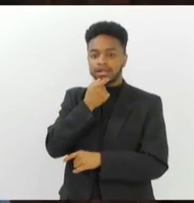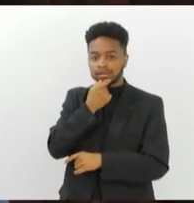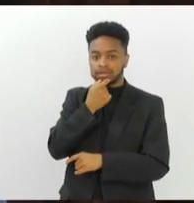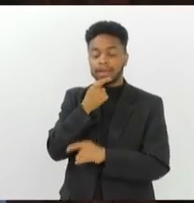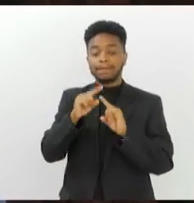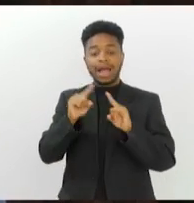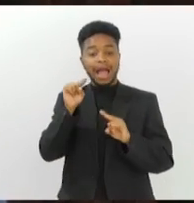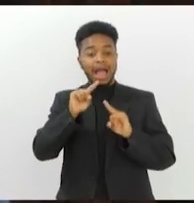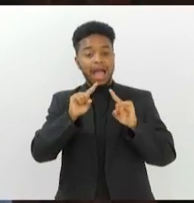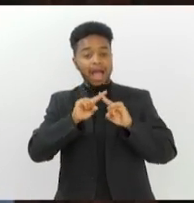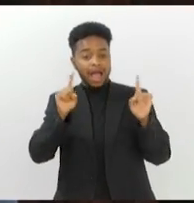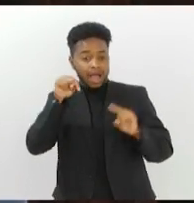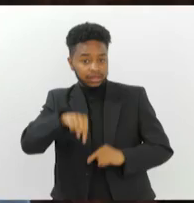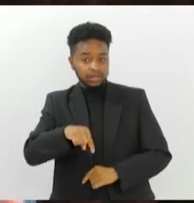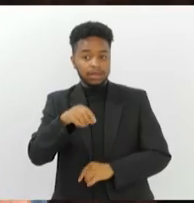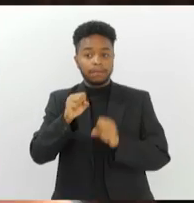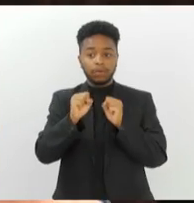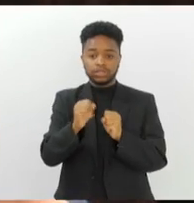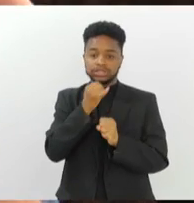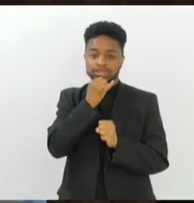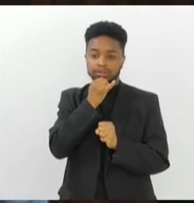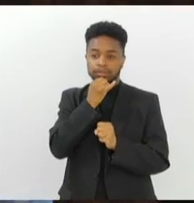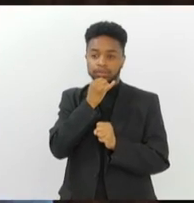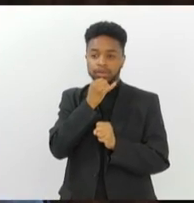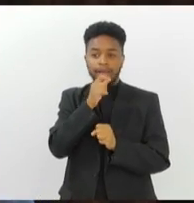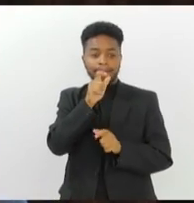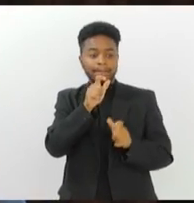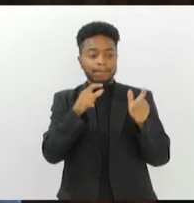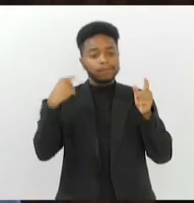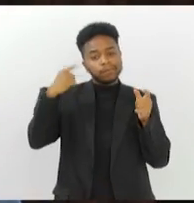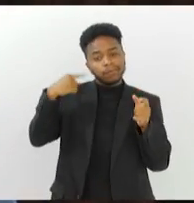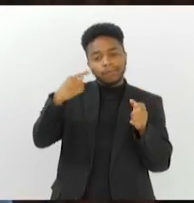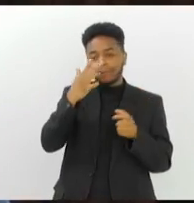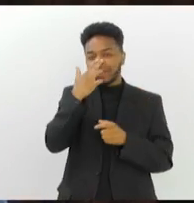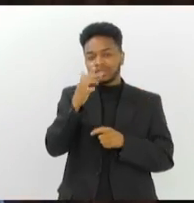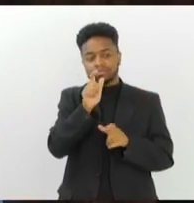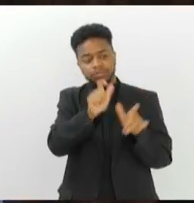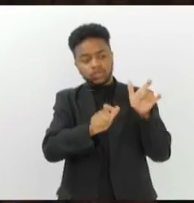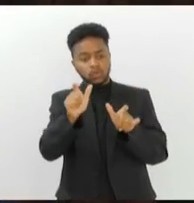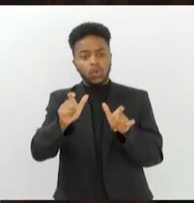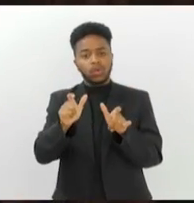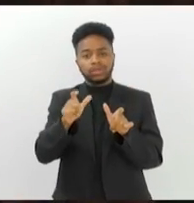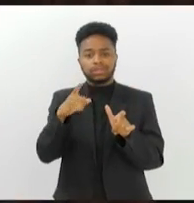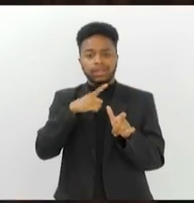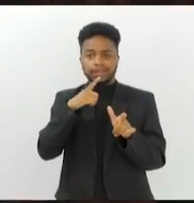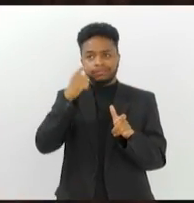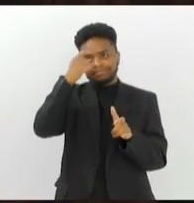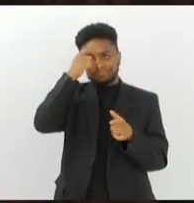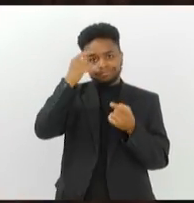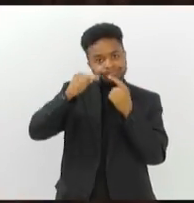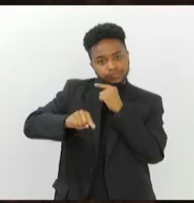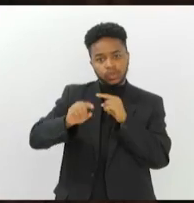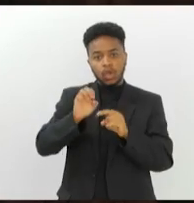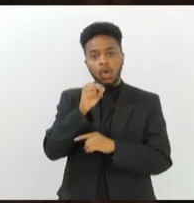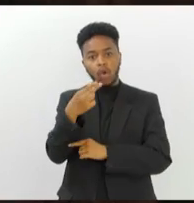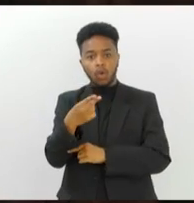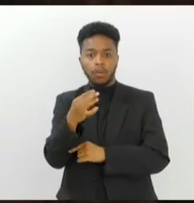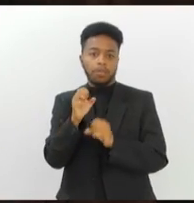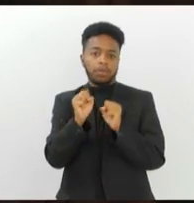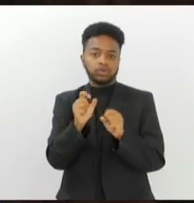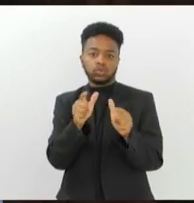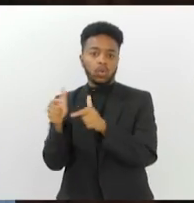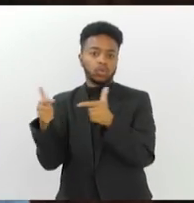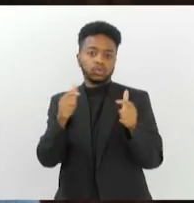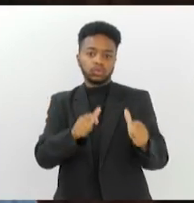você pode se transformar como uma coisa em alguém que tem um desequilíbrio, mas em outro lugar pode ser também uma coisa como, por exemplo, telefone.